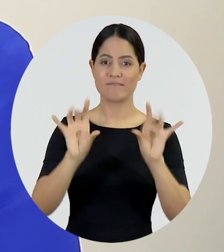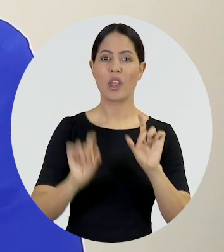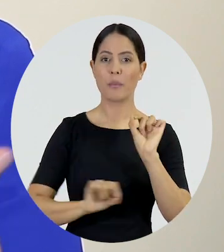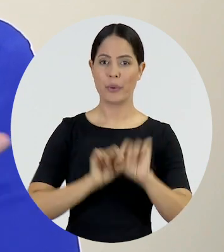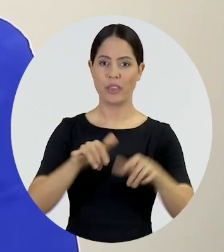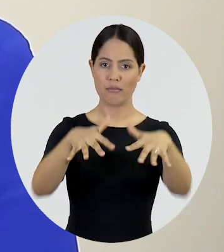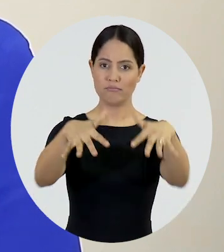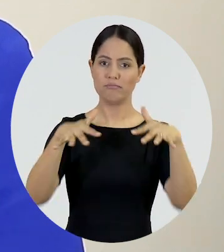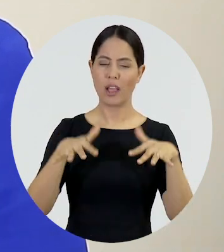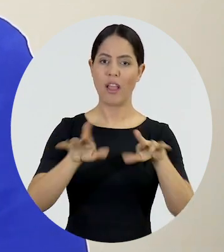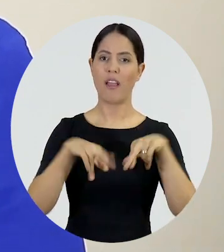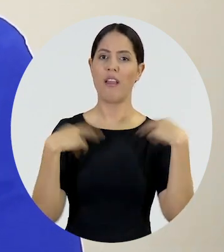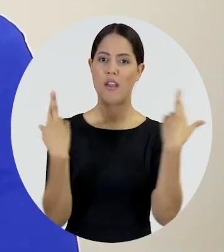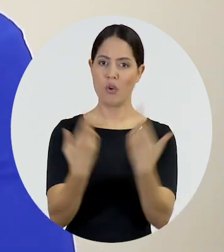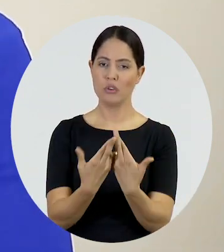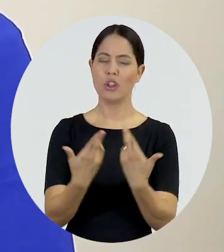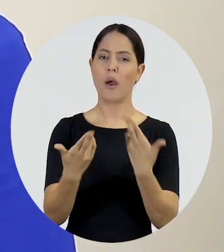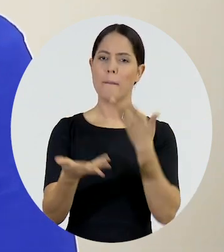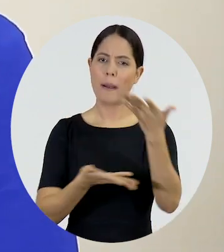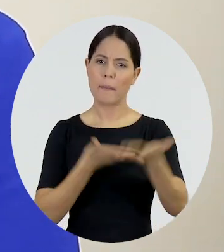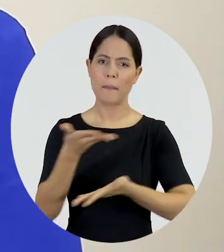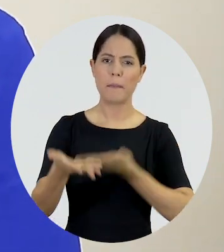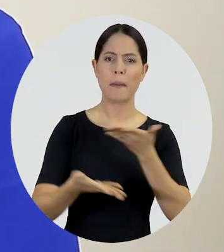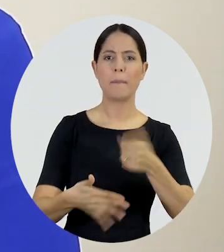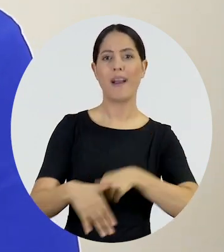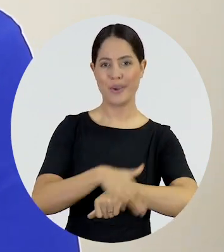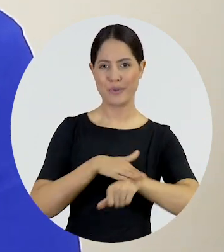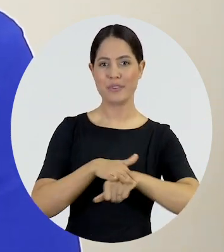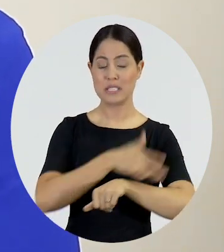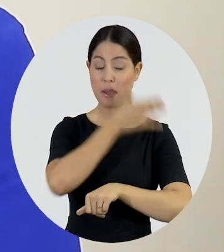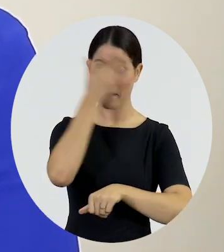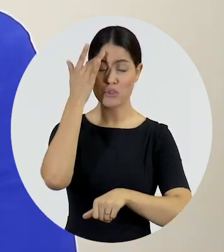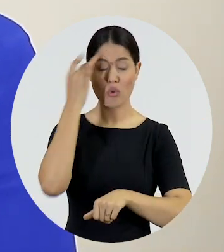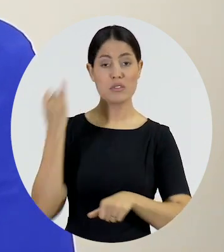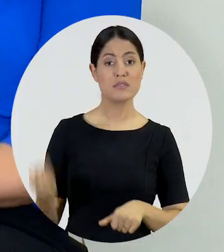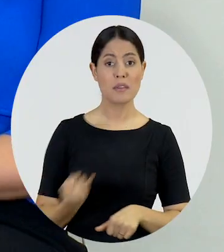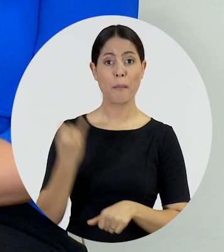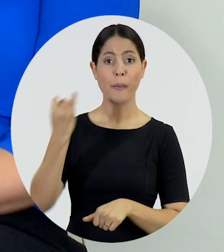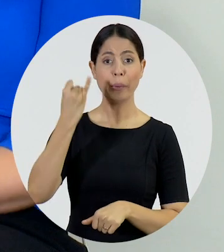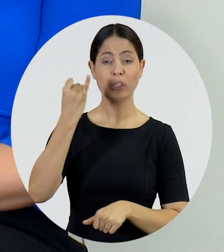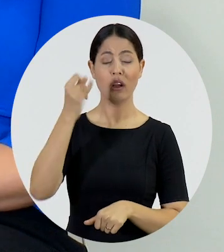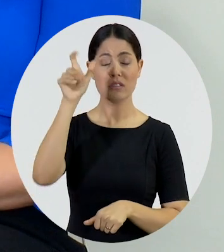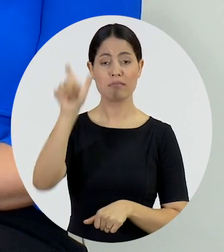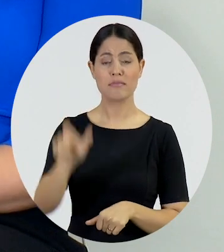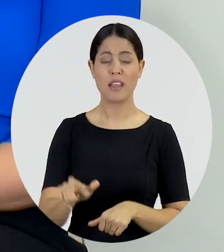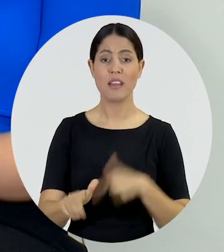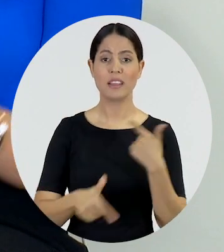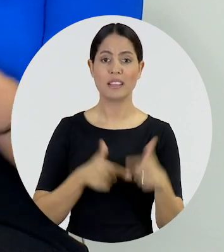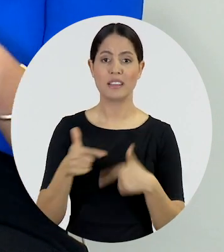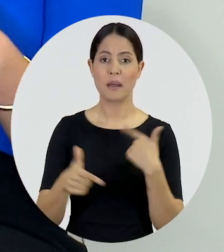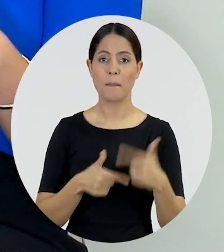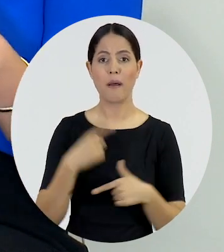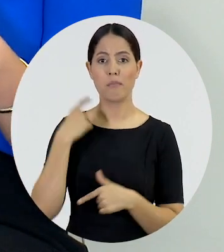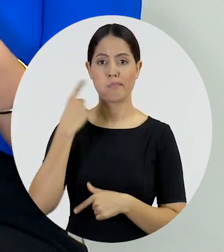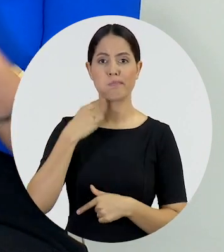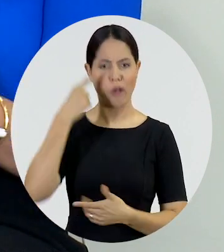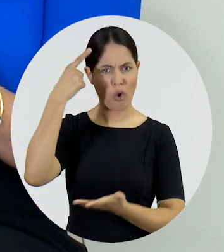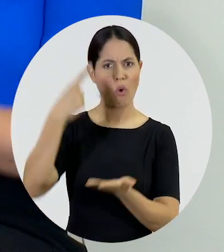conversar, encontrar grandes juristas, encontrar pessoas que historicamente trabalham para uma advocacia